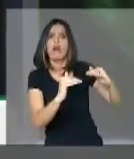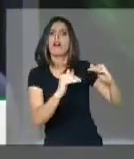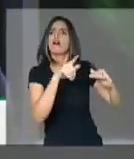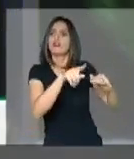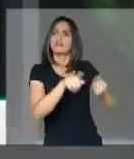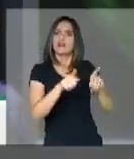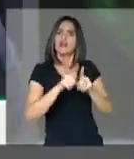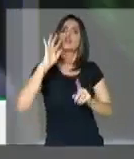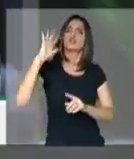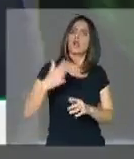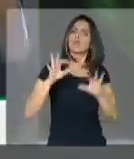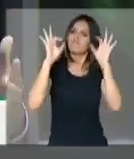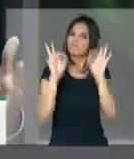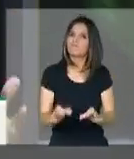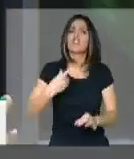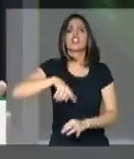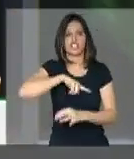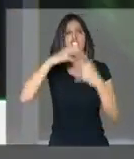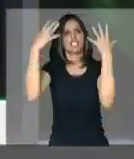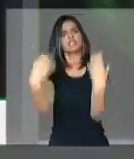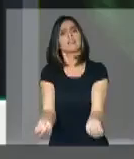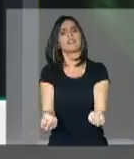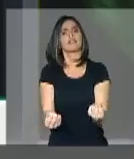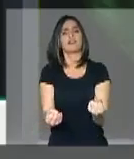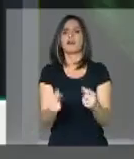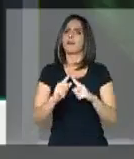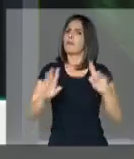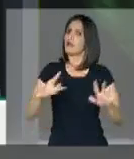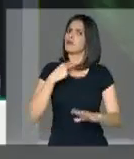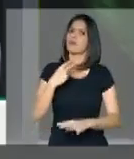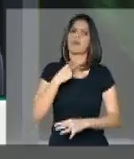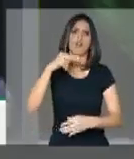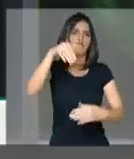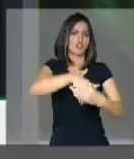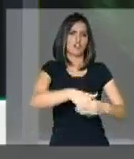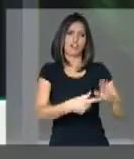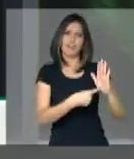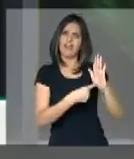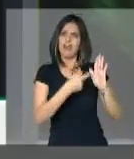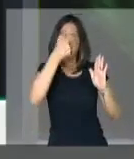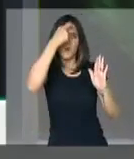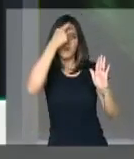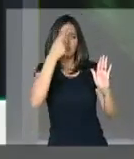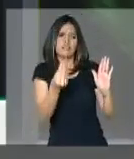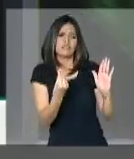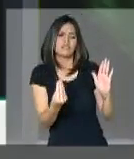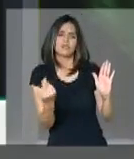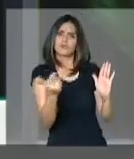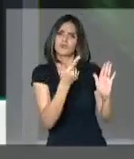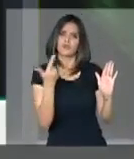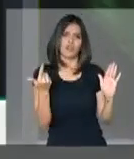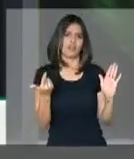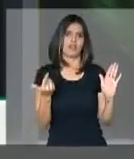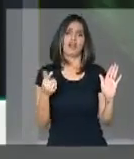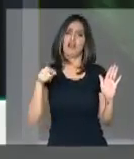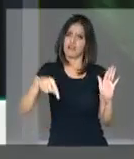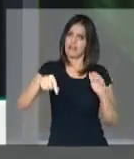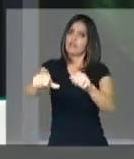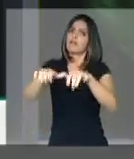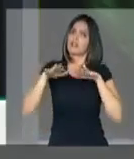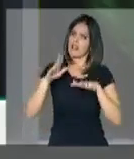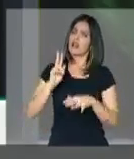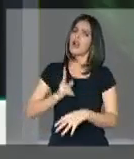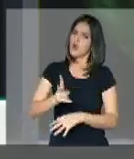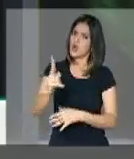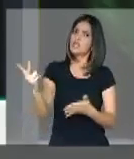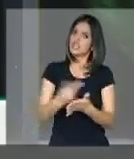e que traga medidas concretas. Nós topamos fazer isso. Mas não pode. É votar sem ter a mínima consciência do que está votando, como claramente acontece nesse plenário.